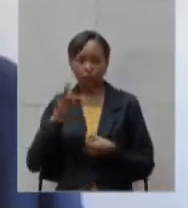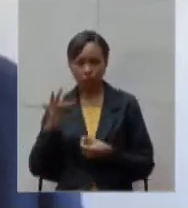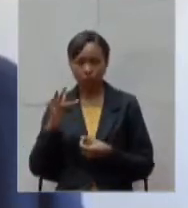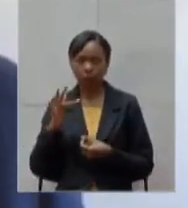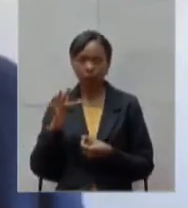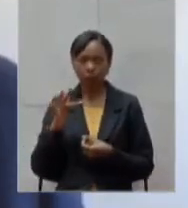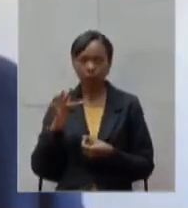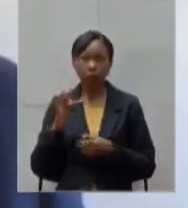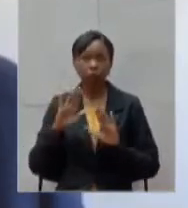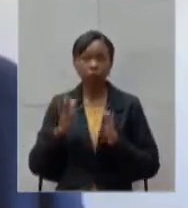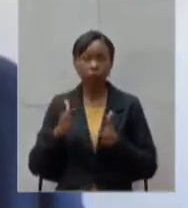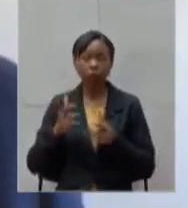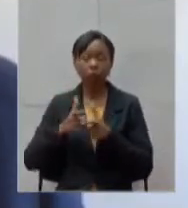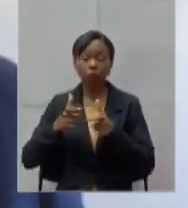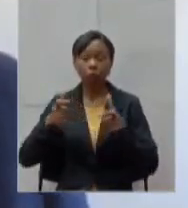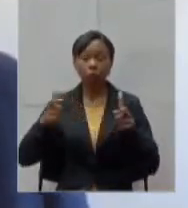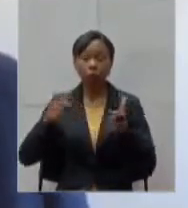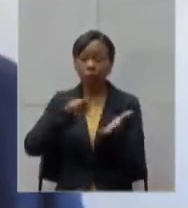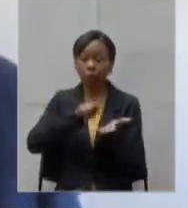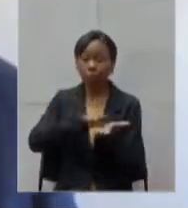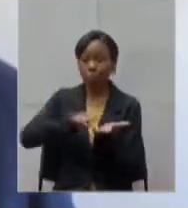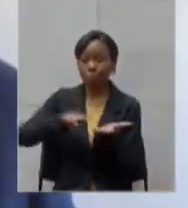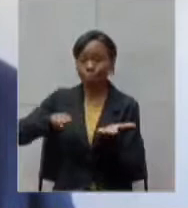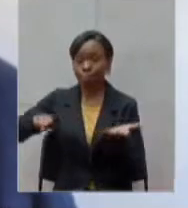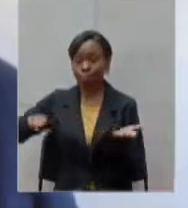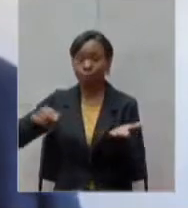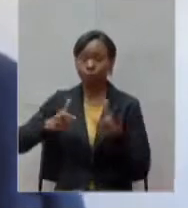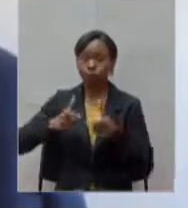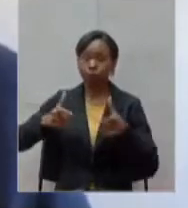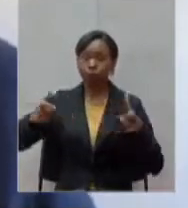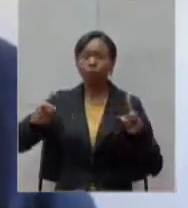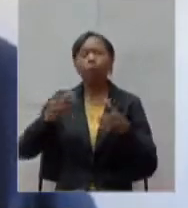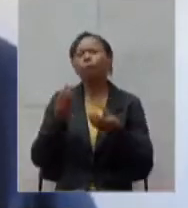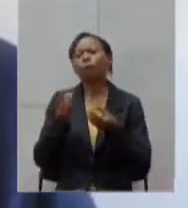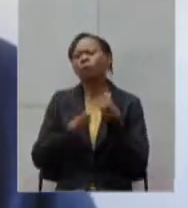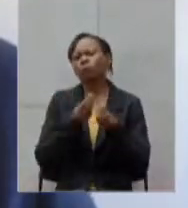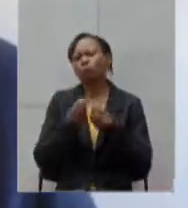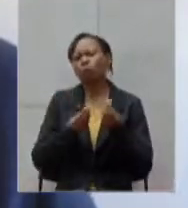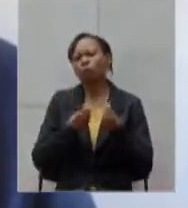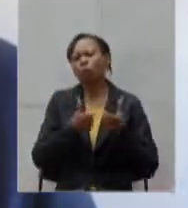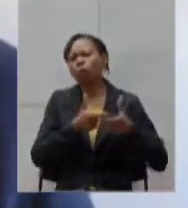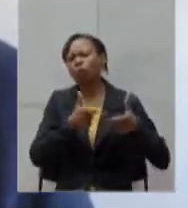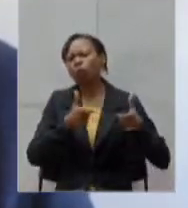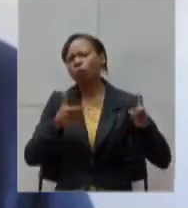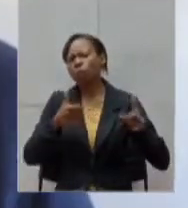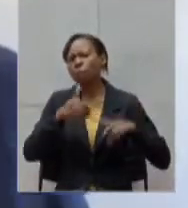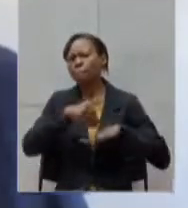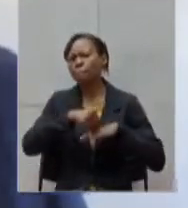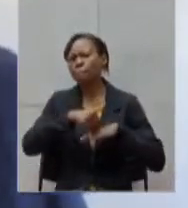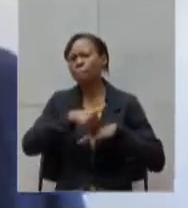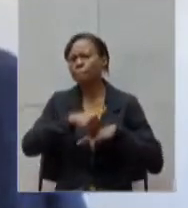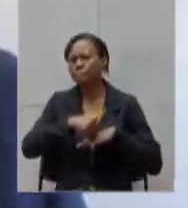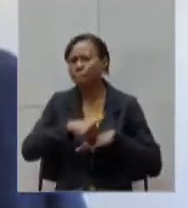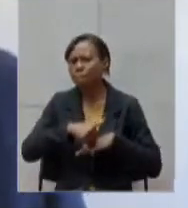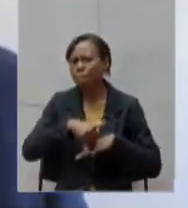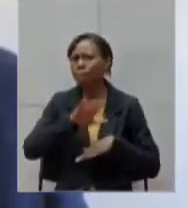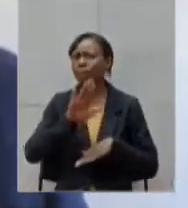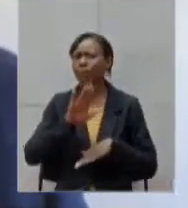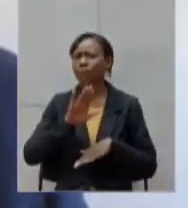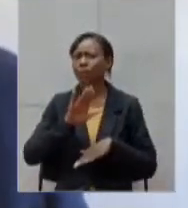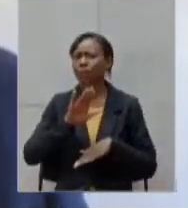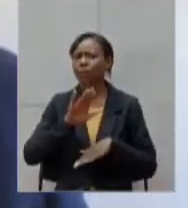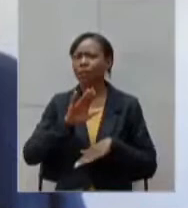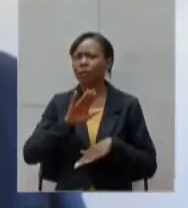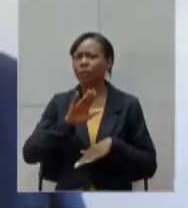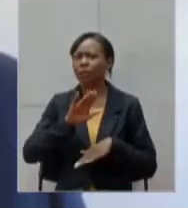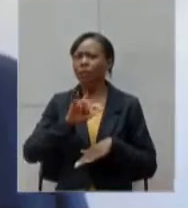próprios já ampliou o número de leitos mas como pode ser ampliado mais de 120 como pode ampliar mais de